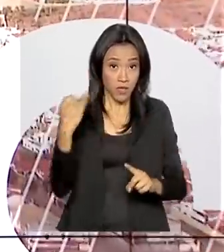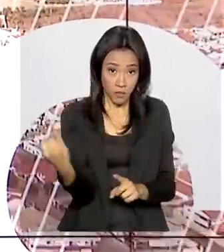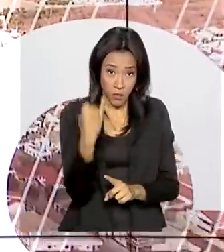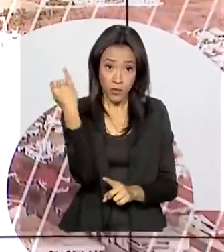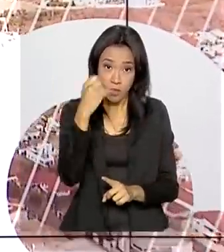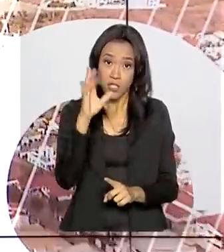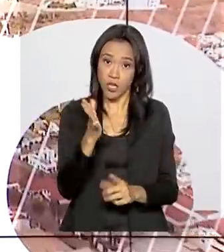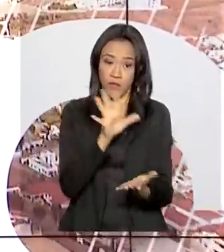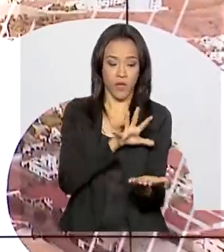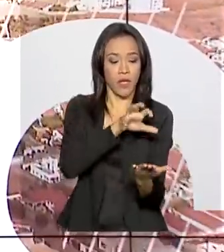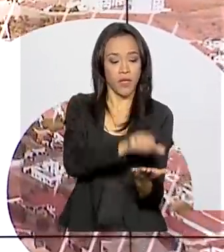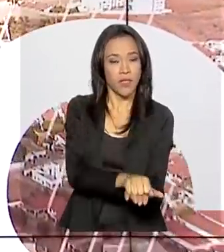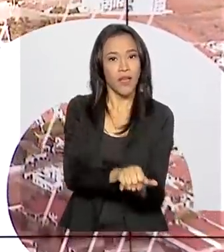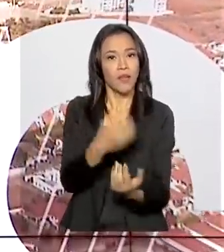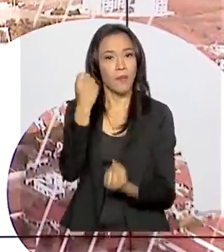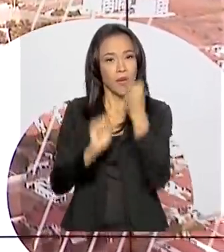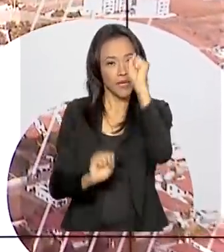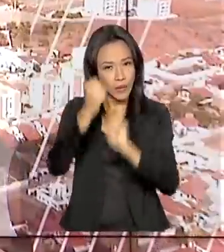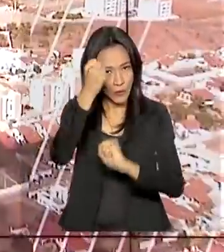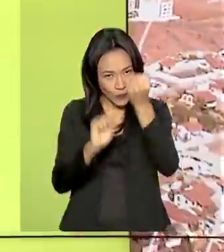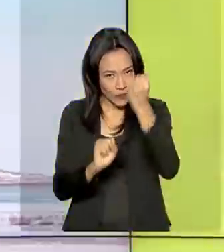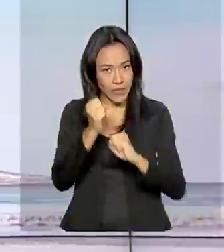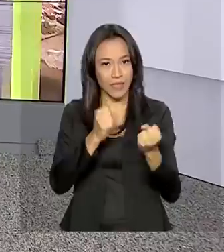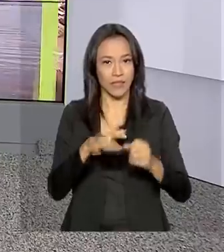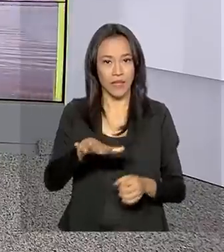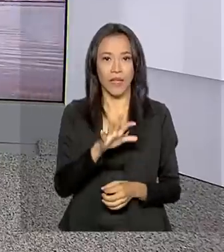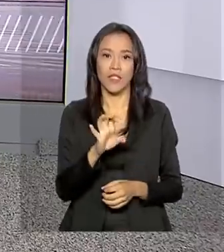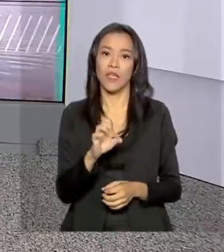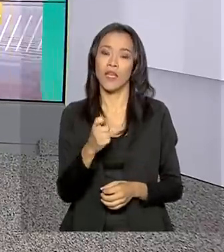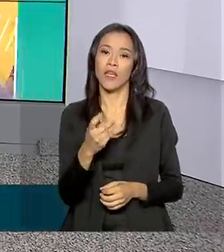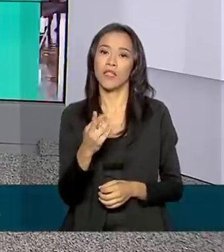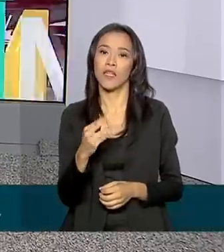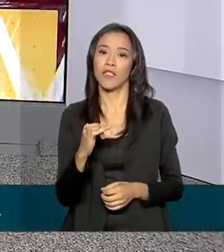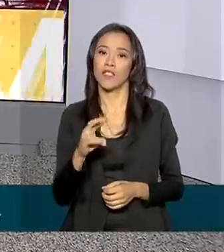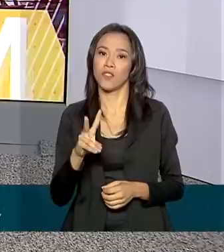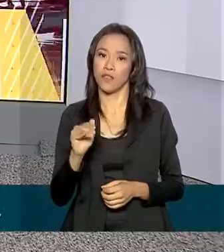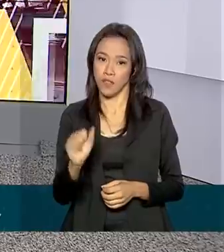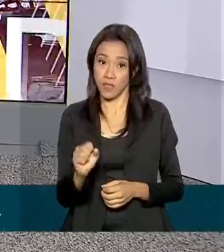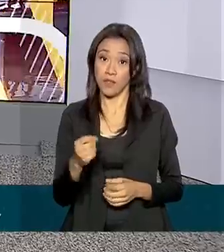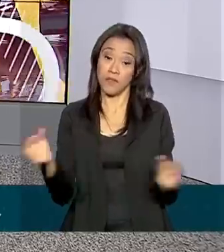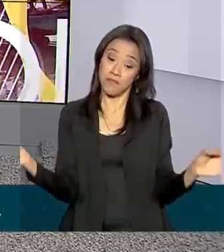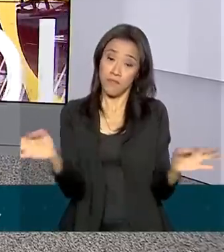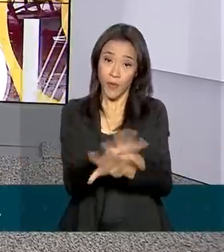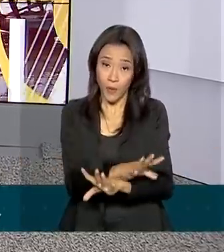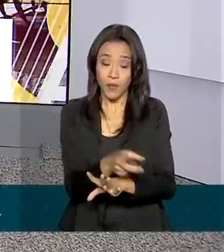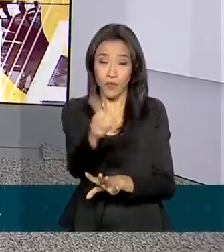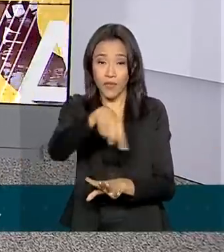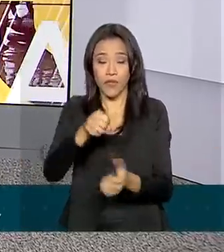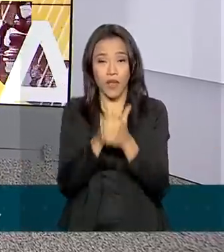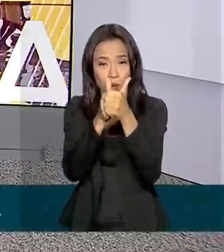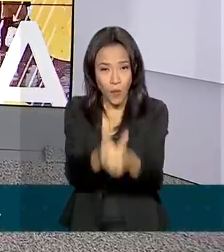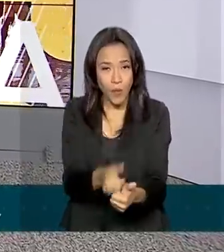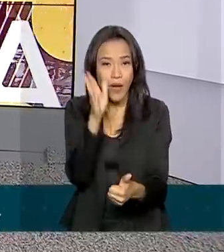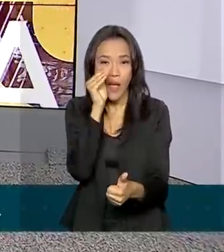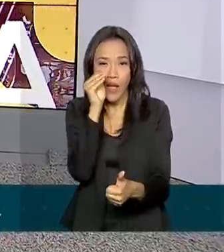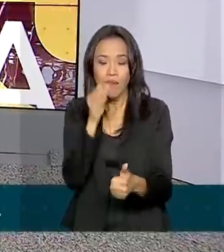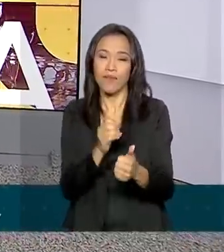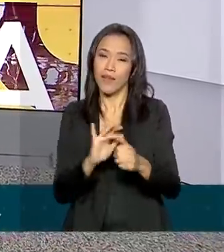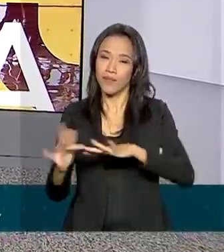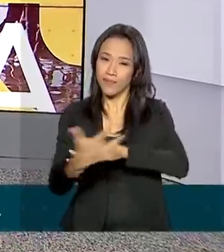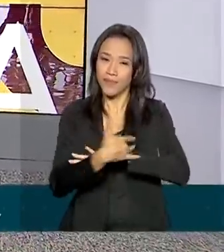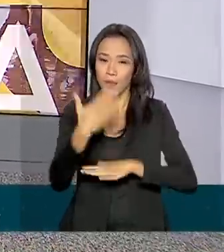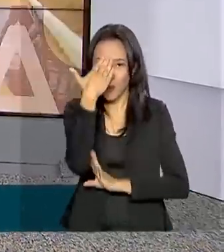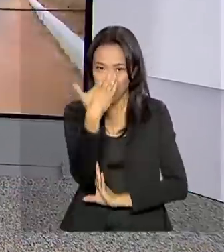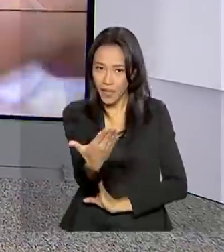foi registrada por indústrias extrativas. E o Brasil em Dia fica por aqui. Nos acompanhe também pelas redes sociais.